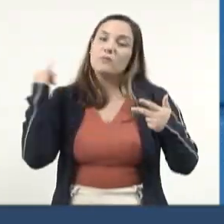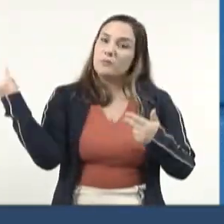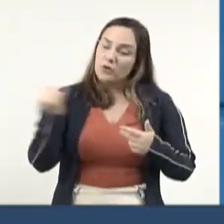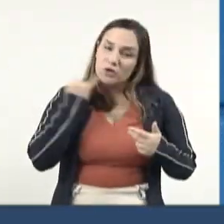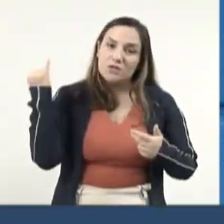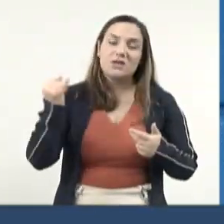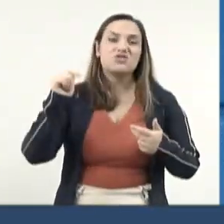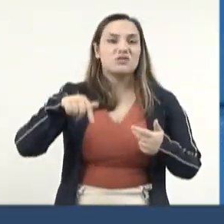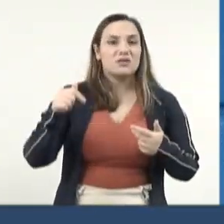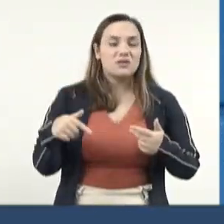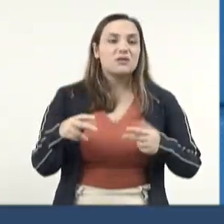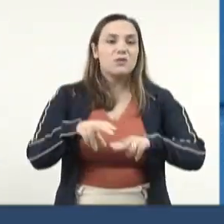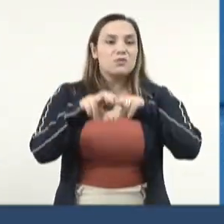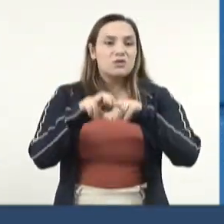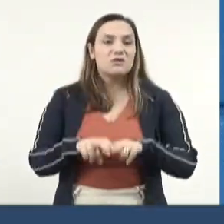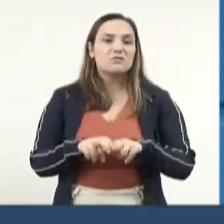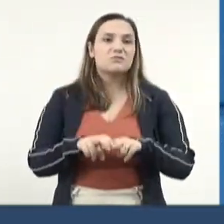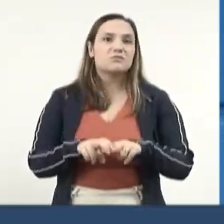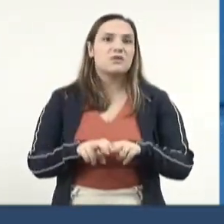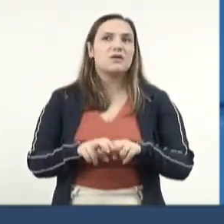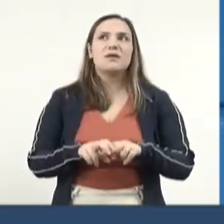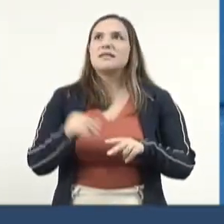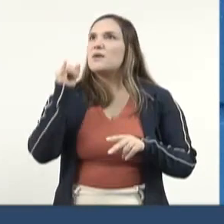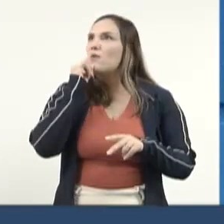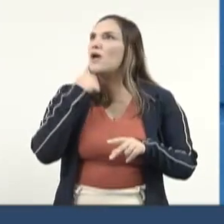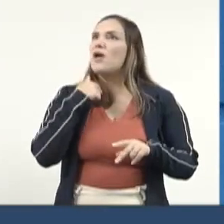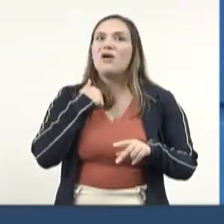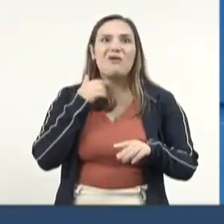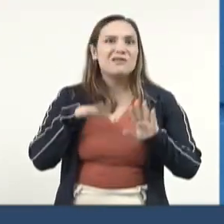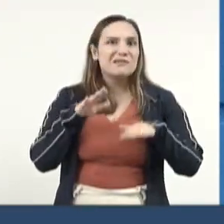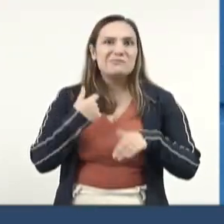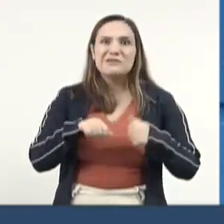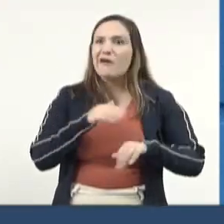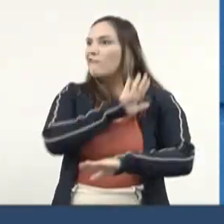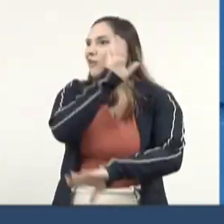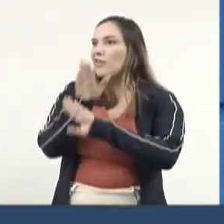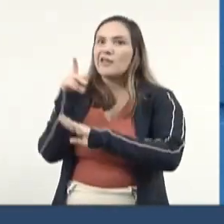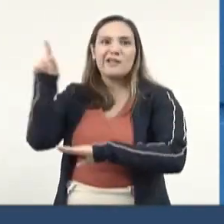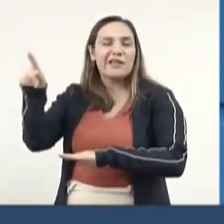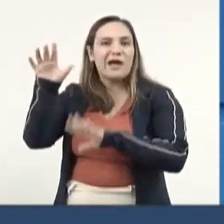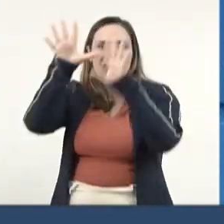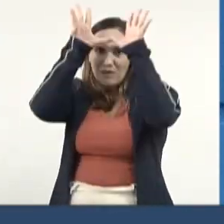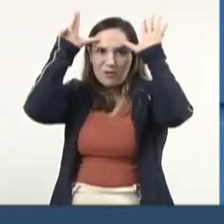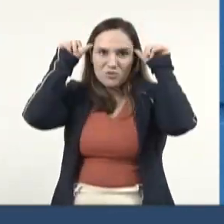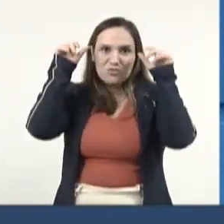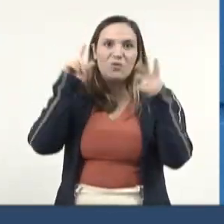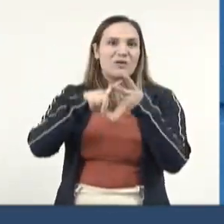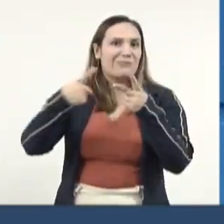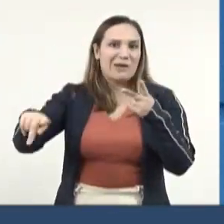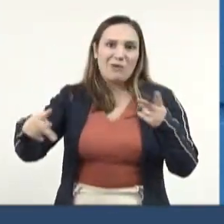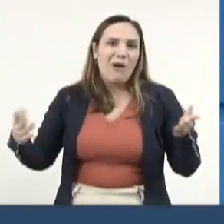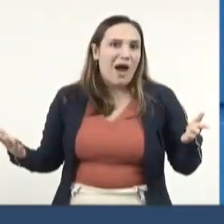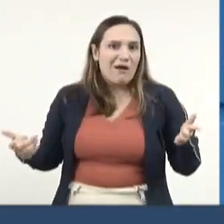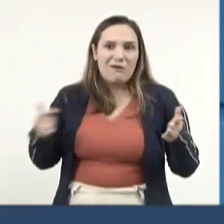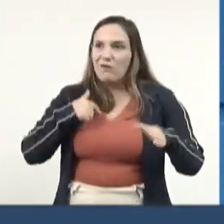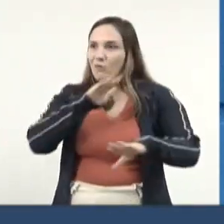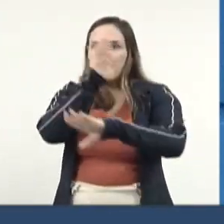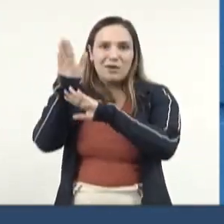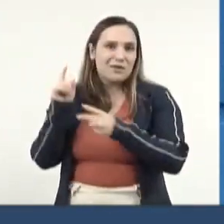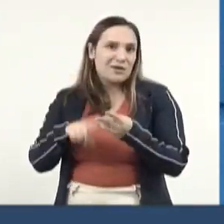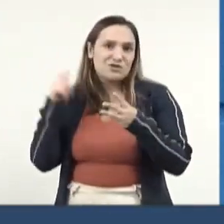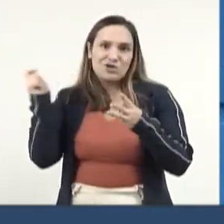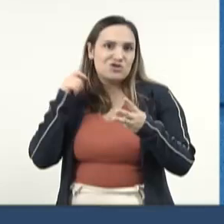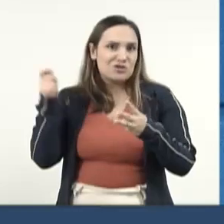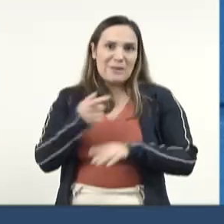no nosso Estado, tendo em vista que nós saímos daqui para ir pescar em outros estados. As pessoas iam pescar no Amazonas, outras iam pescar no Paraguai, Argentina,